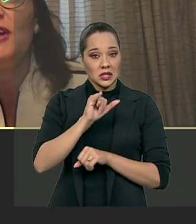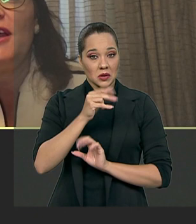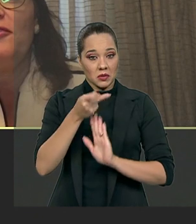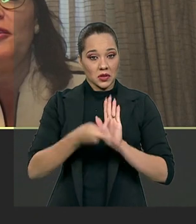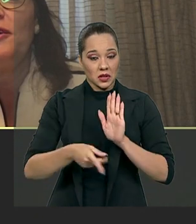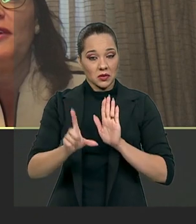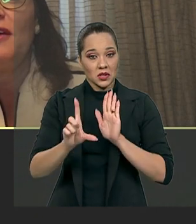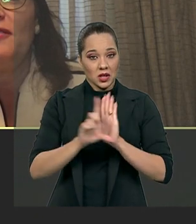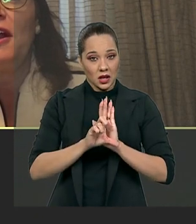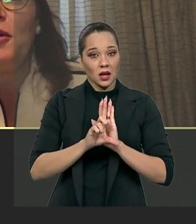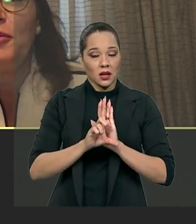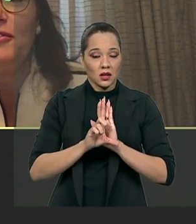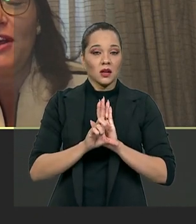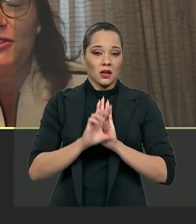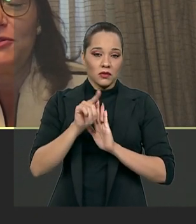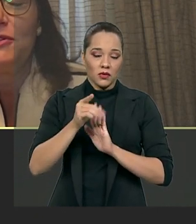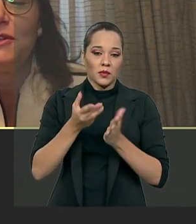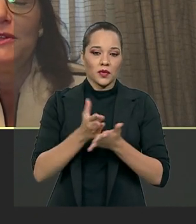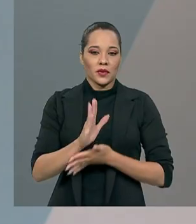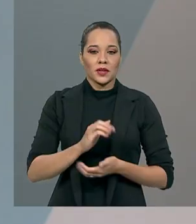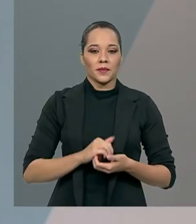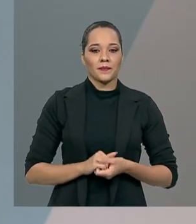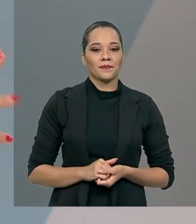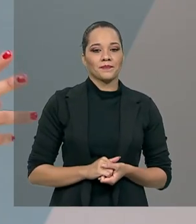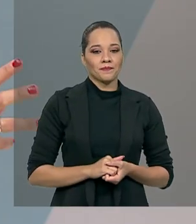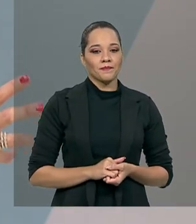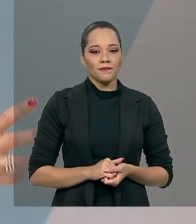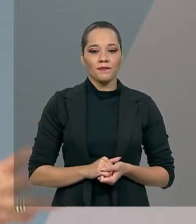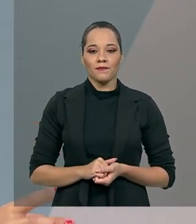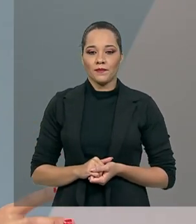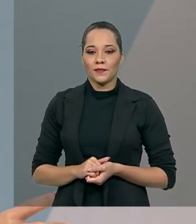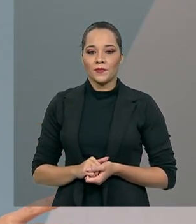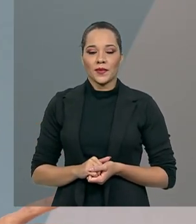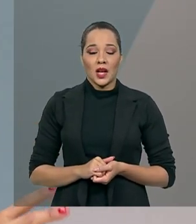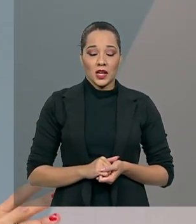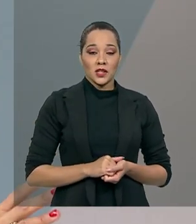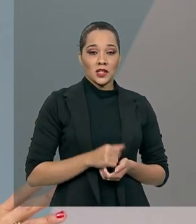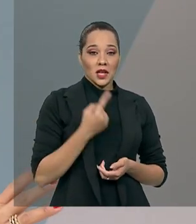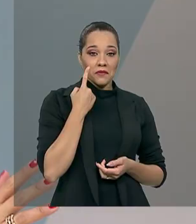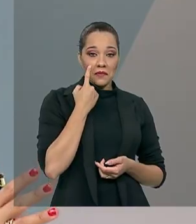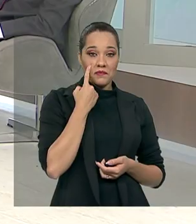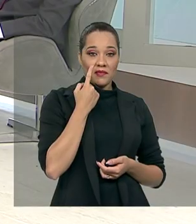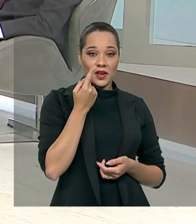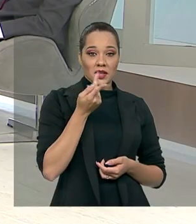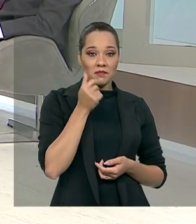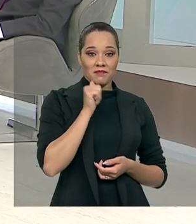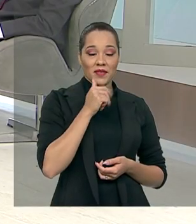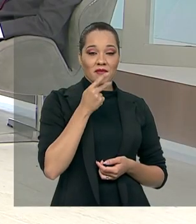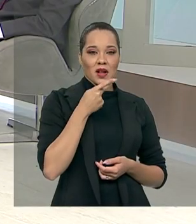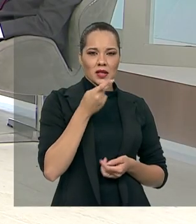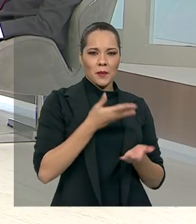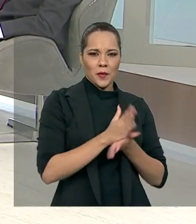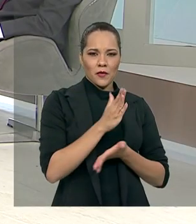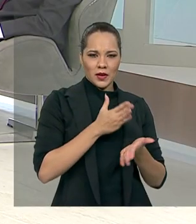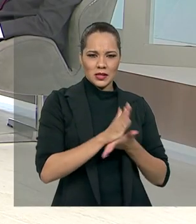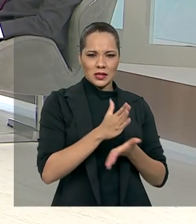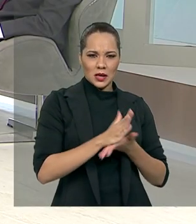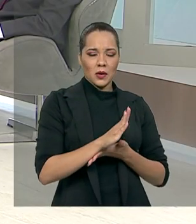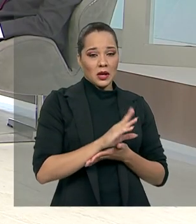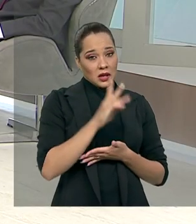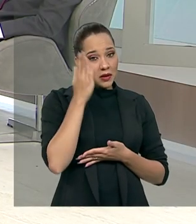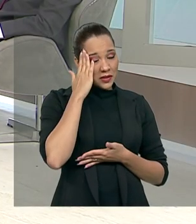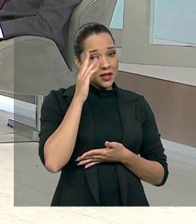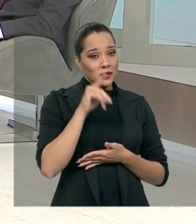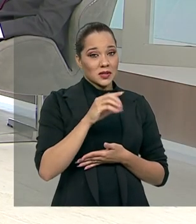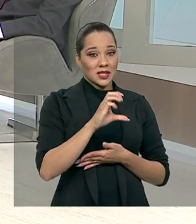projeto de lei for, afinal, aprovado. Doutor Mário, a gente estava ouvindo a doutora Betina falando dessas aprovações. Eu sei que a CNI